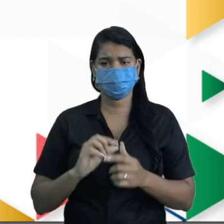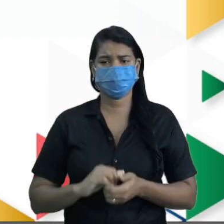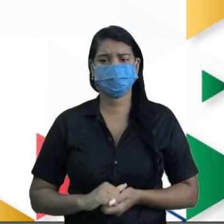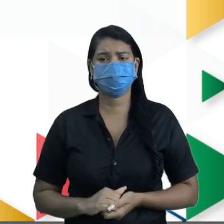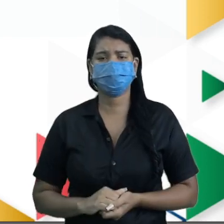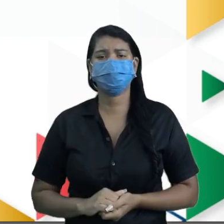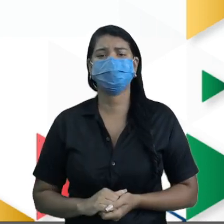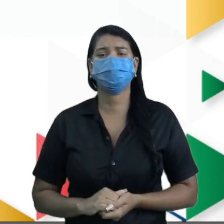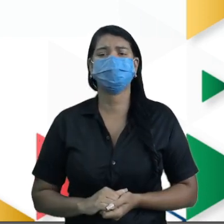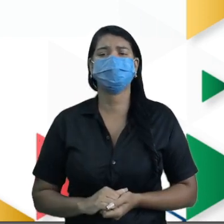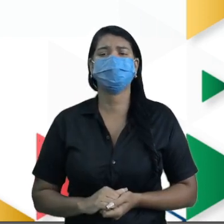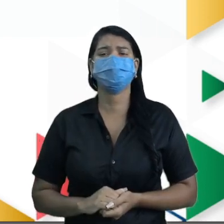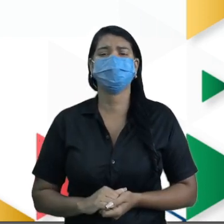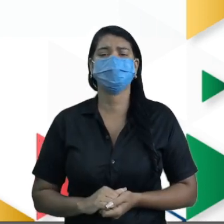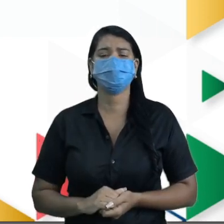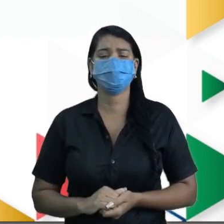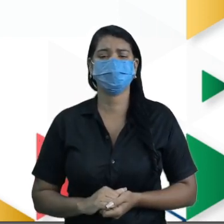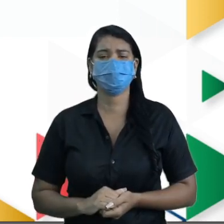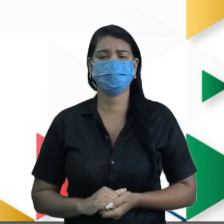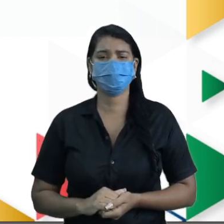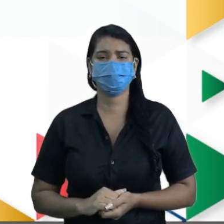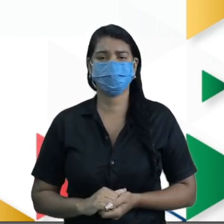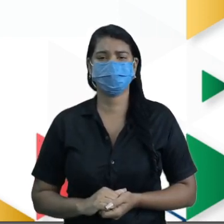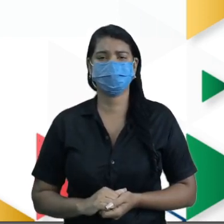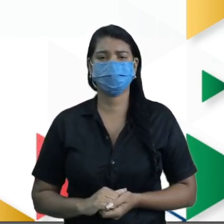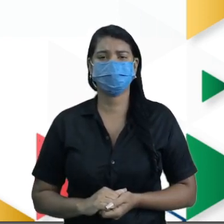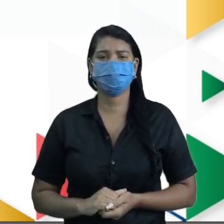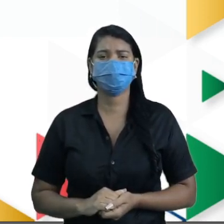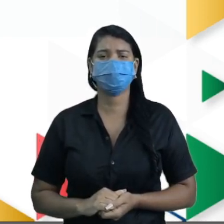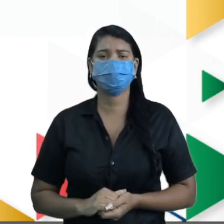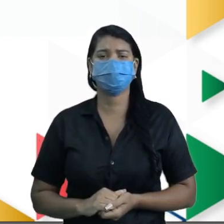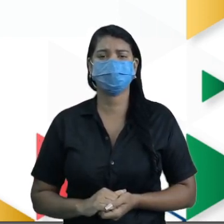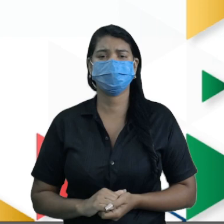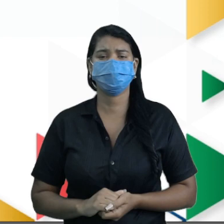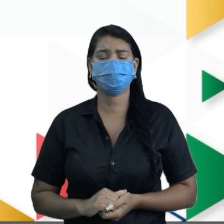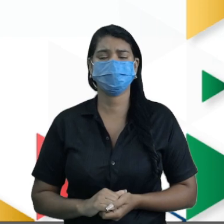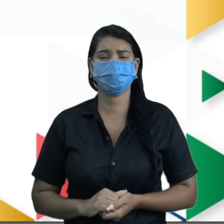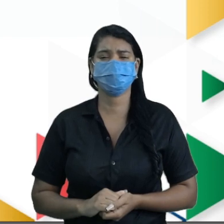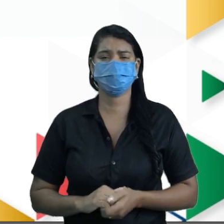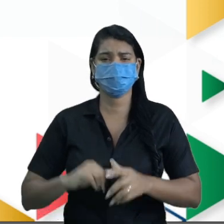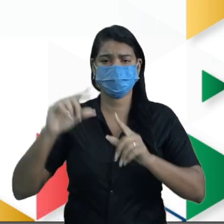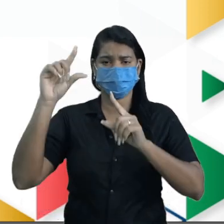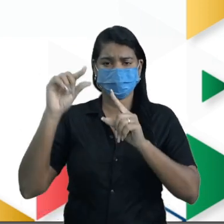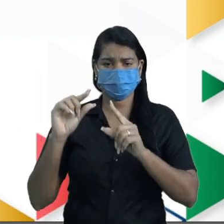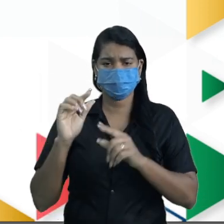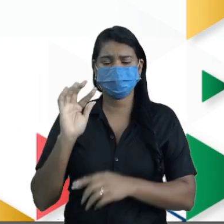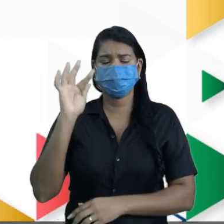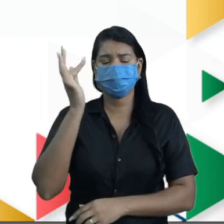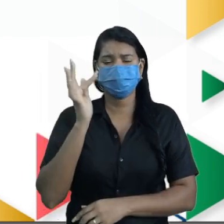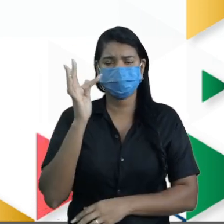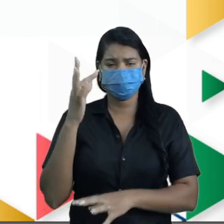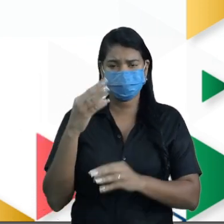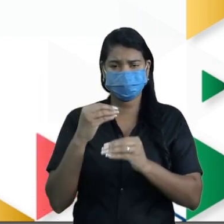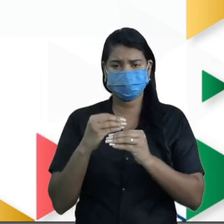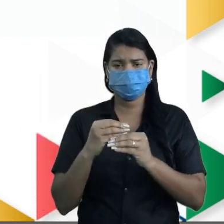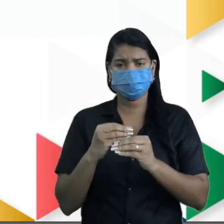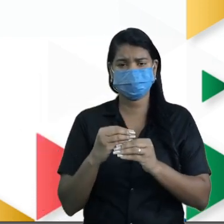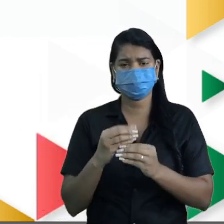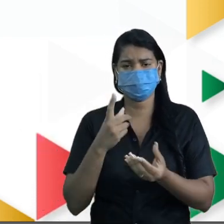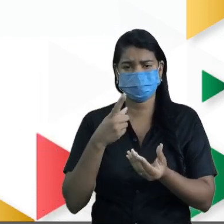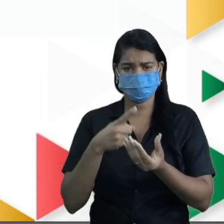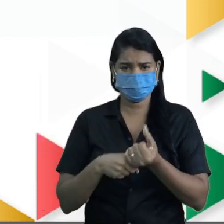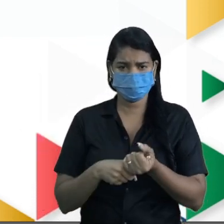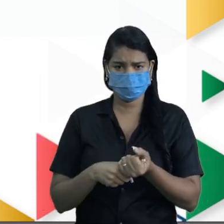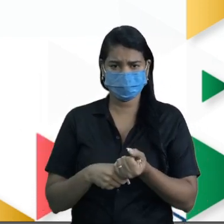vamos olhar. Claramente, a venda foi menor em fevereiro para o cachorro